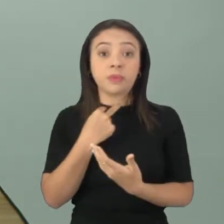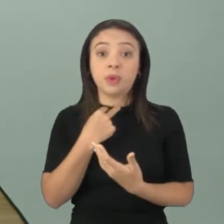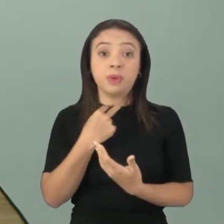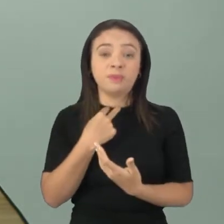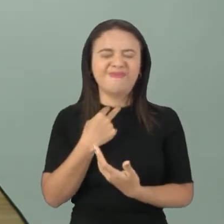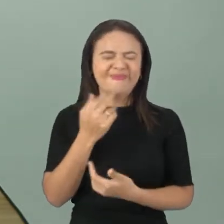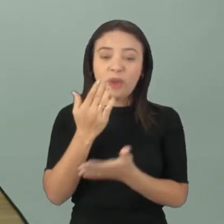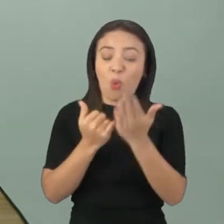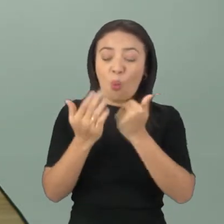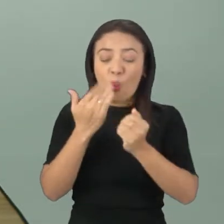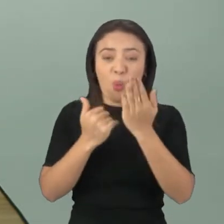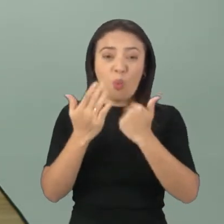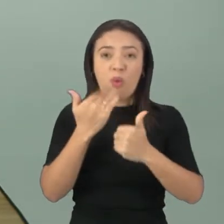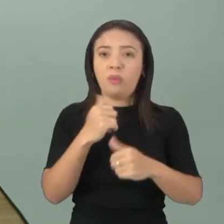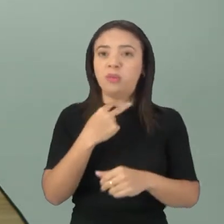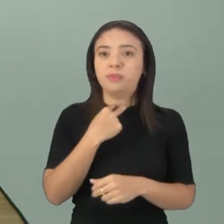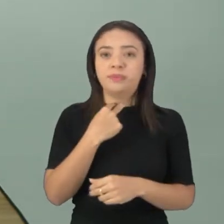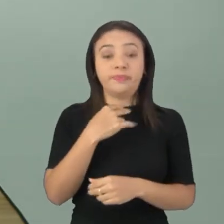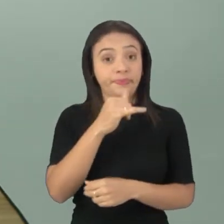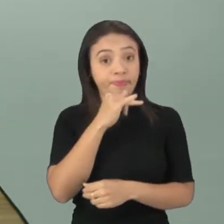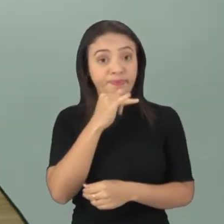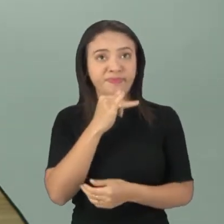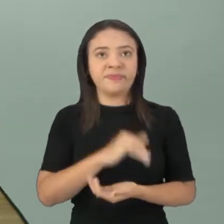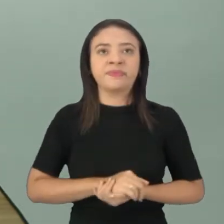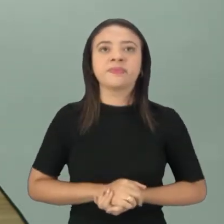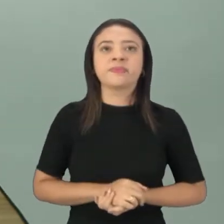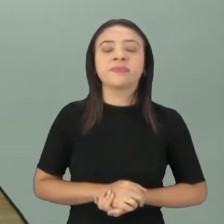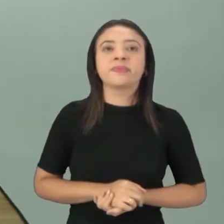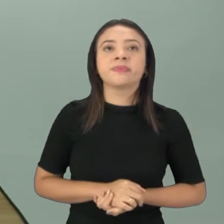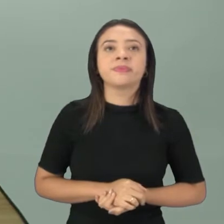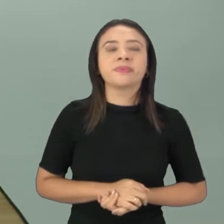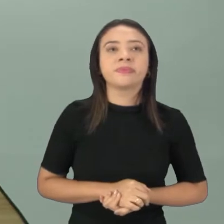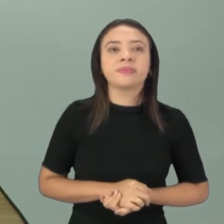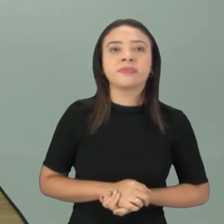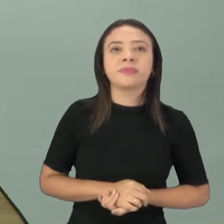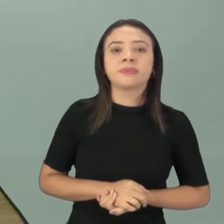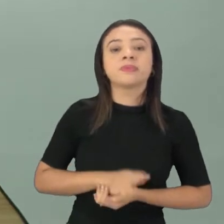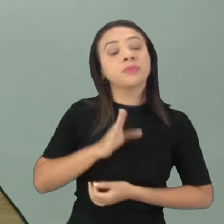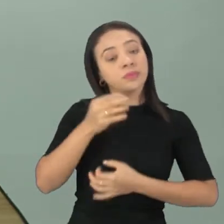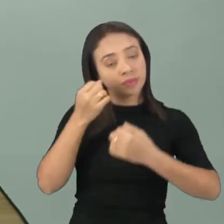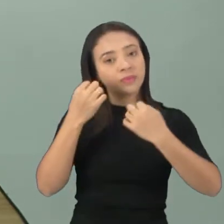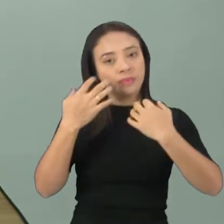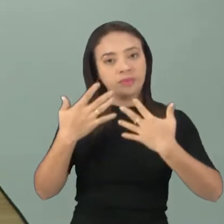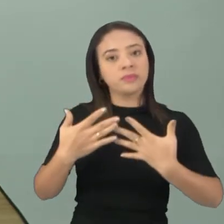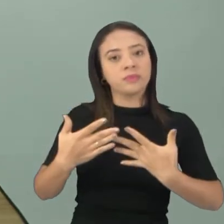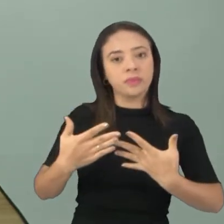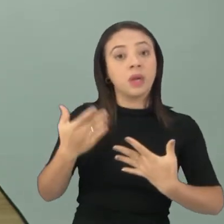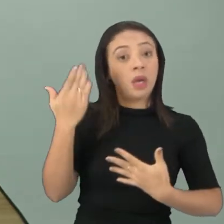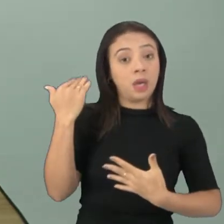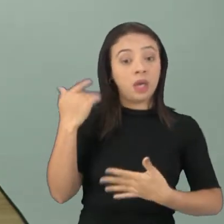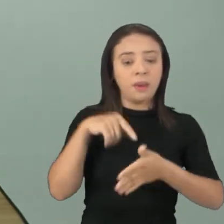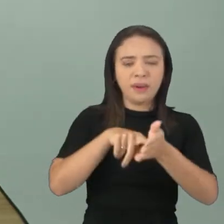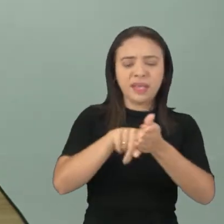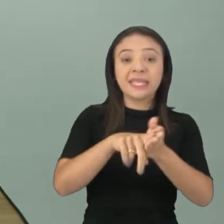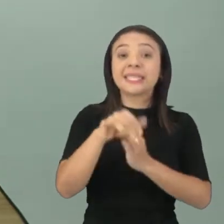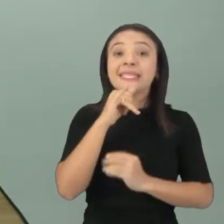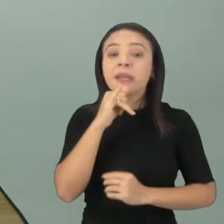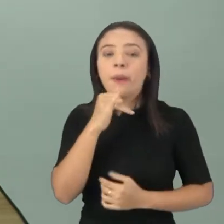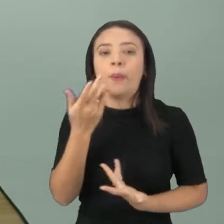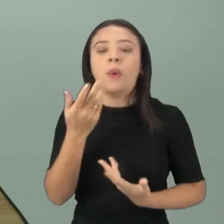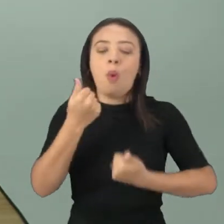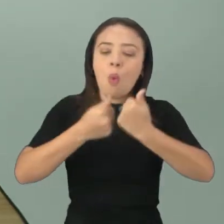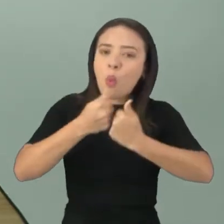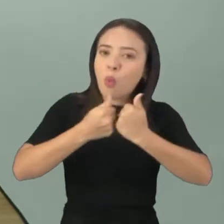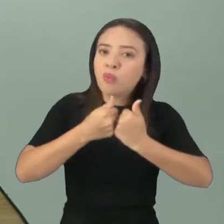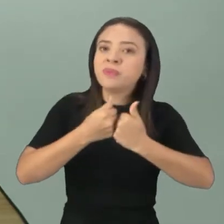pode comer em excesso. Por exemplo, já foi comprovado que o arroz, por exemplo, o